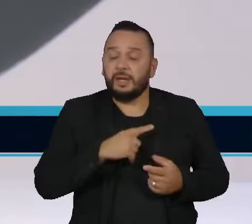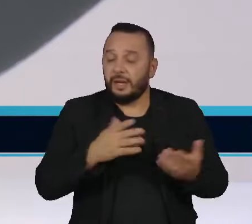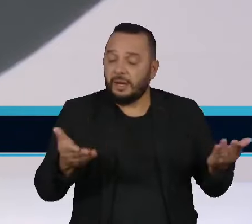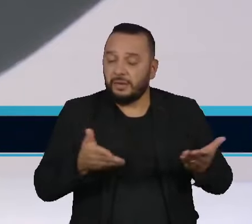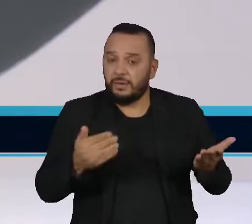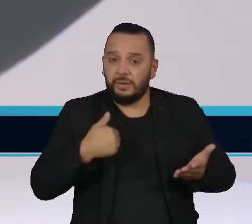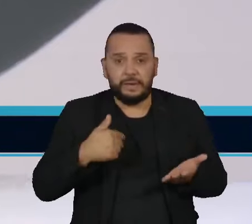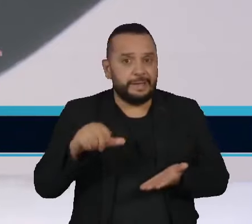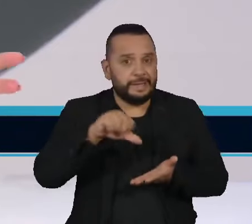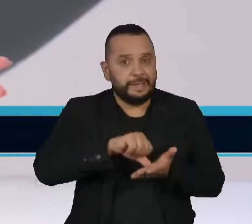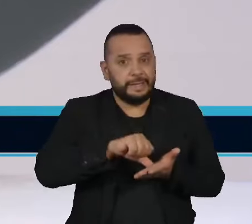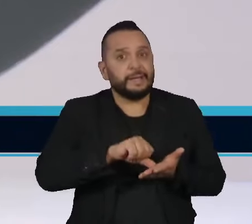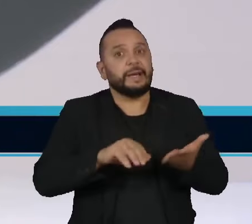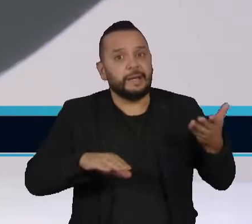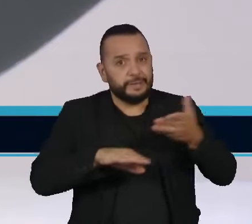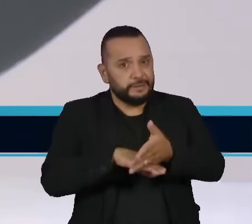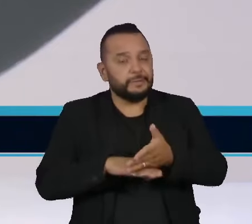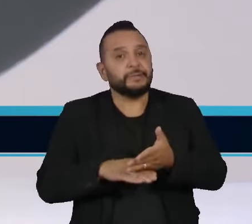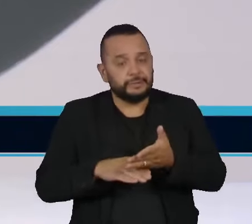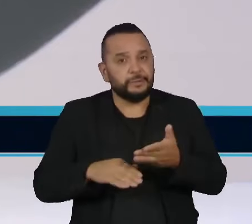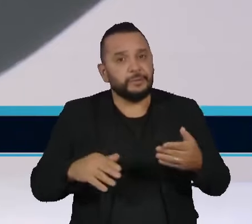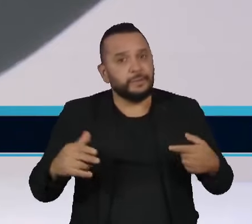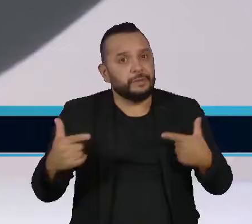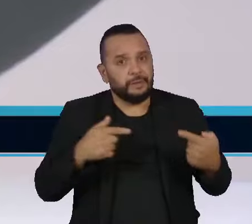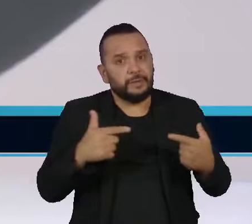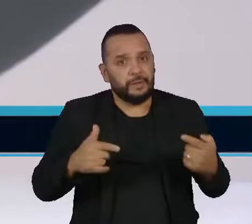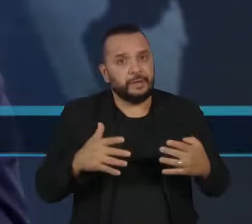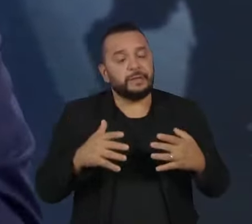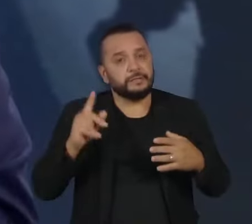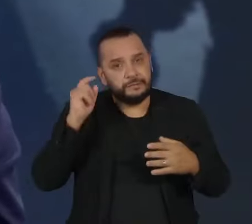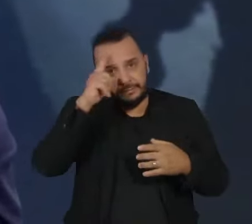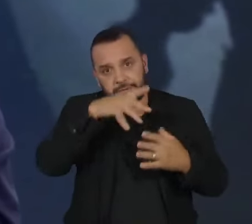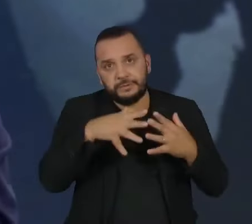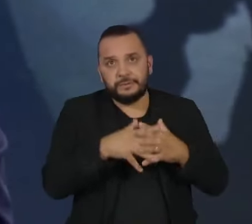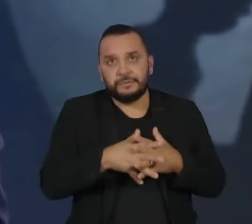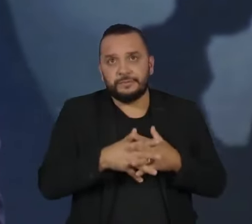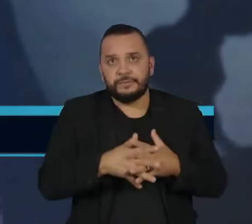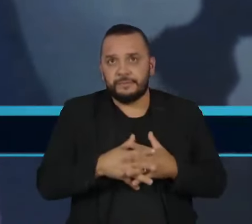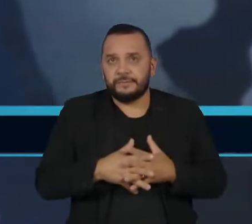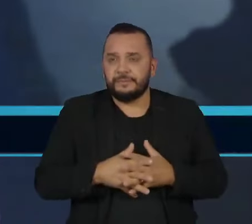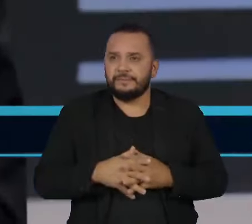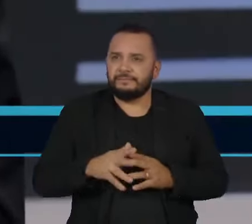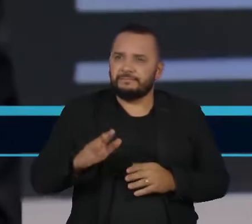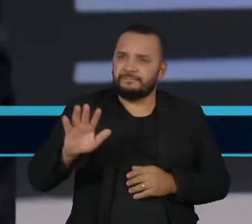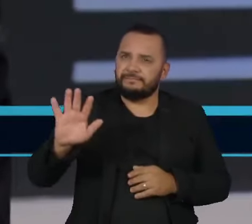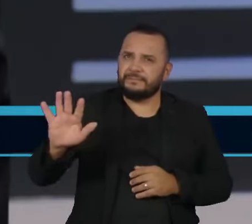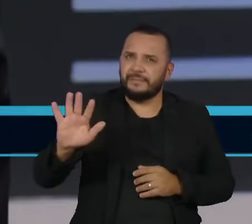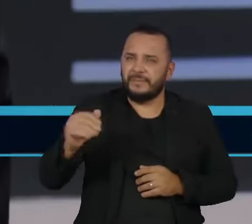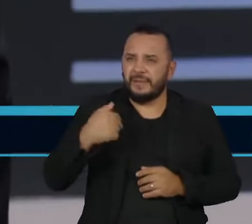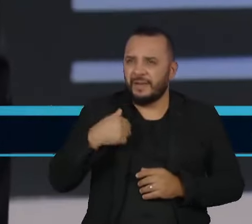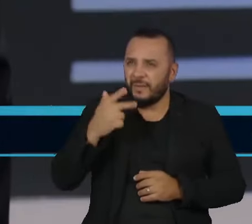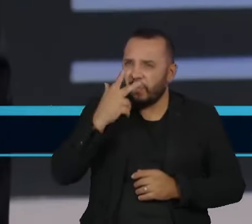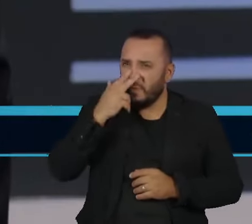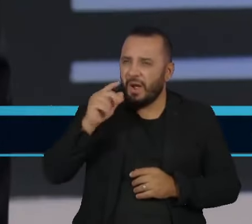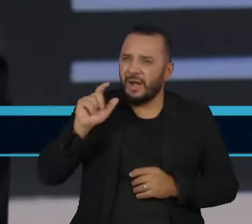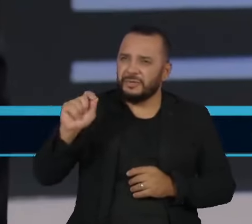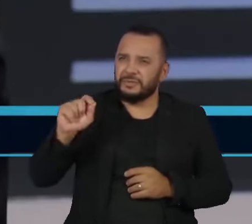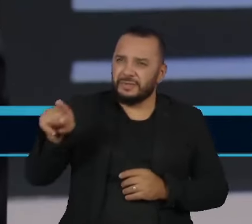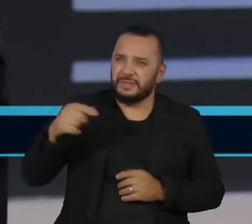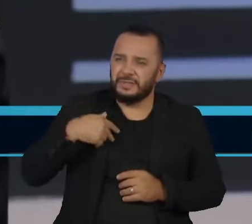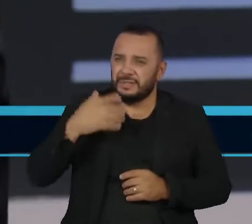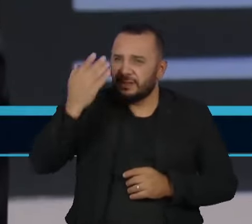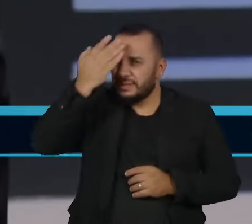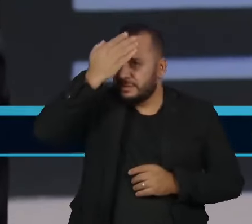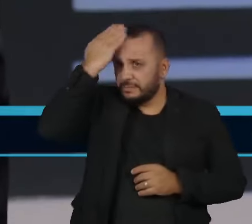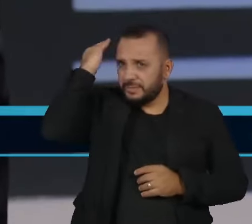história, o conflito vai ficando cada vez mais difícil, né? Eu acho, inclusive, que a questão do Netanyahu é a